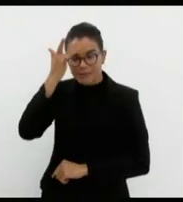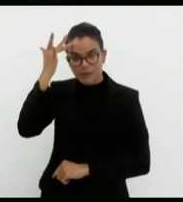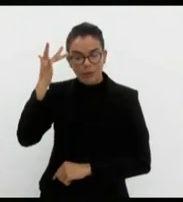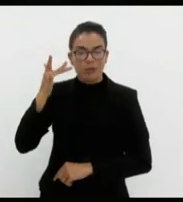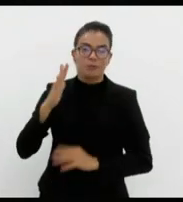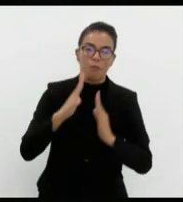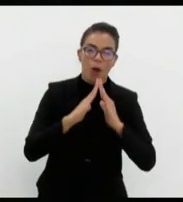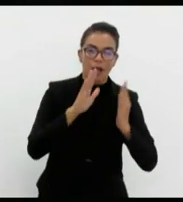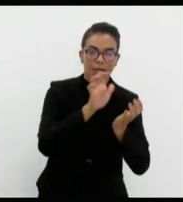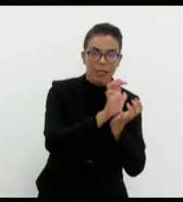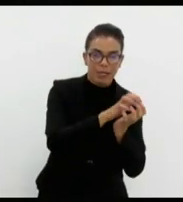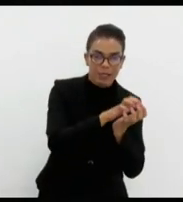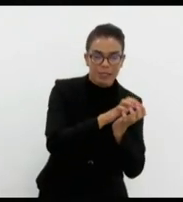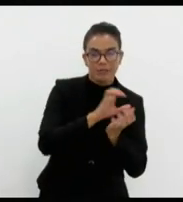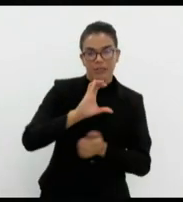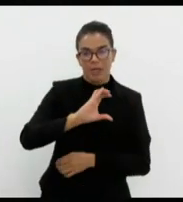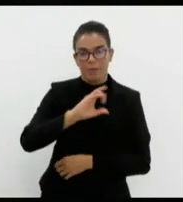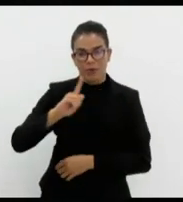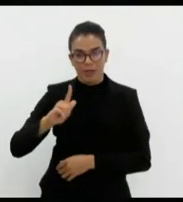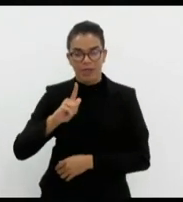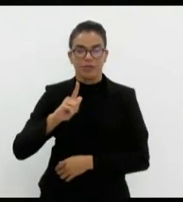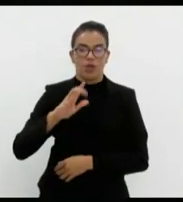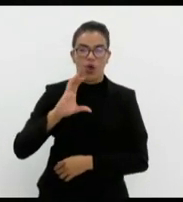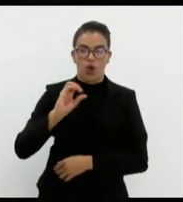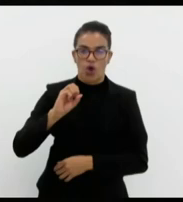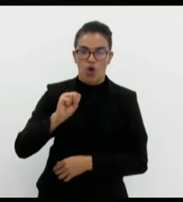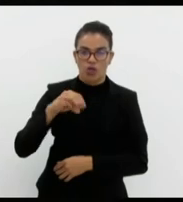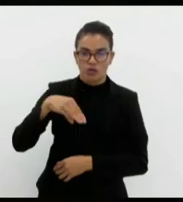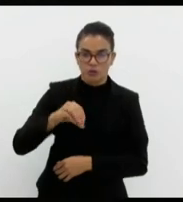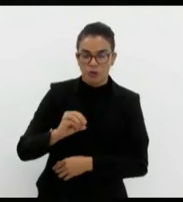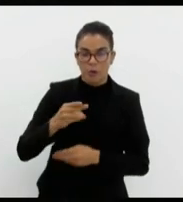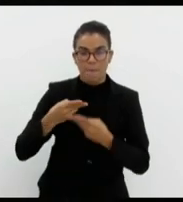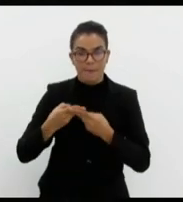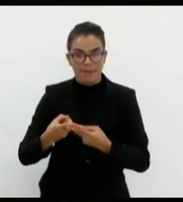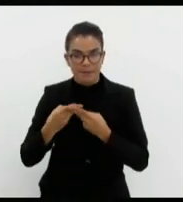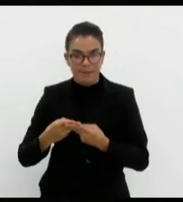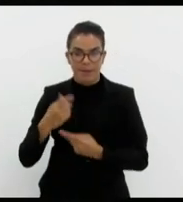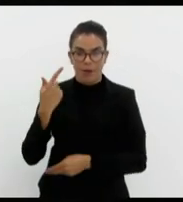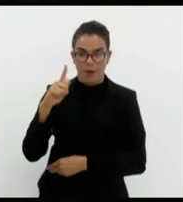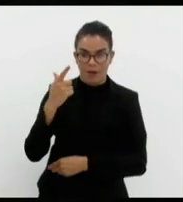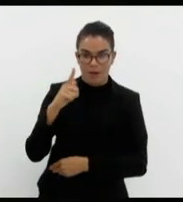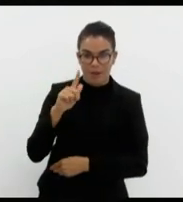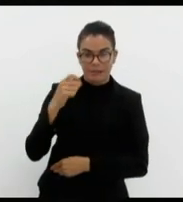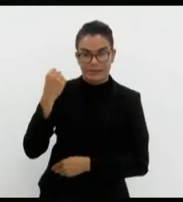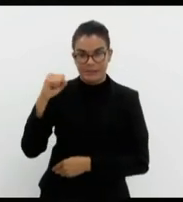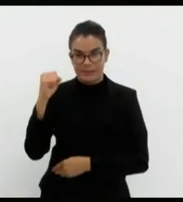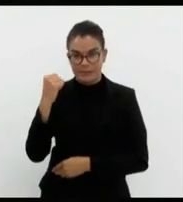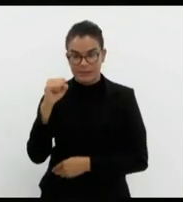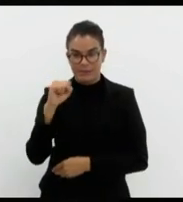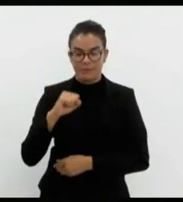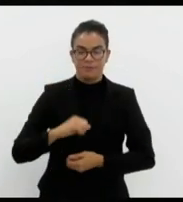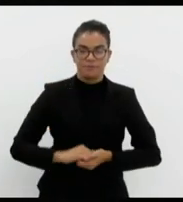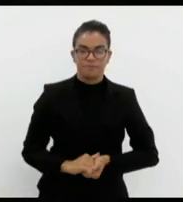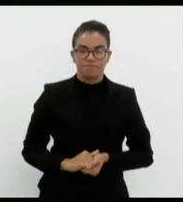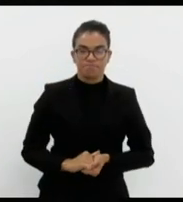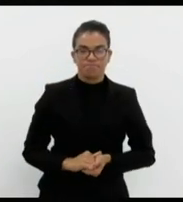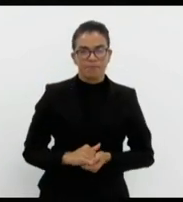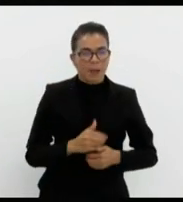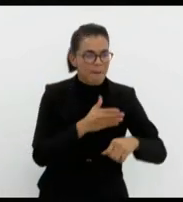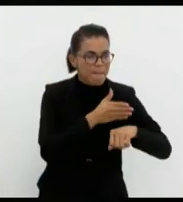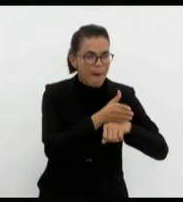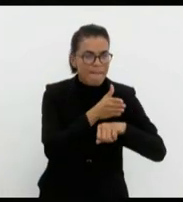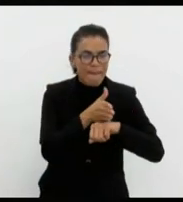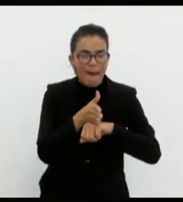Santa Cruz, em Uaíba, Cosmo, Paciência, Guaratiba e Sepitiba. Eu passo pelas mesmas